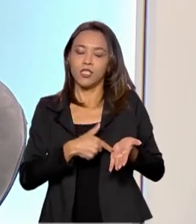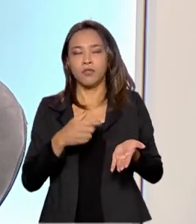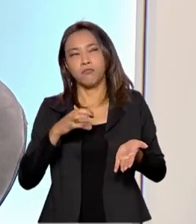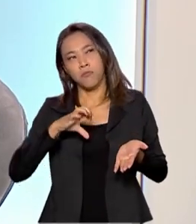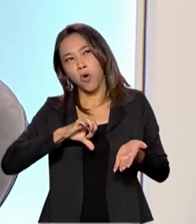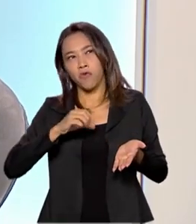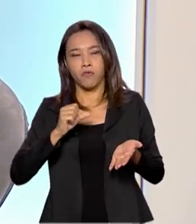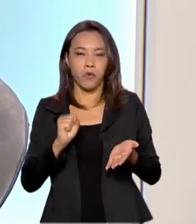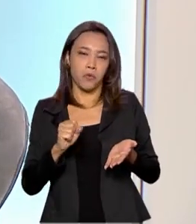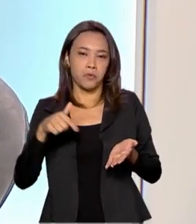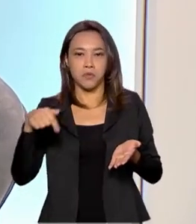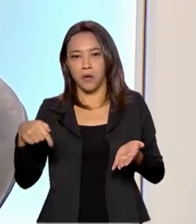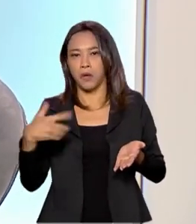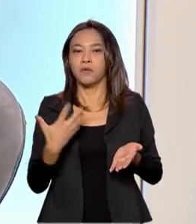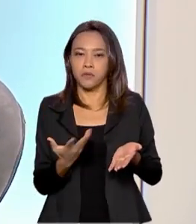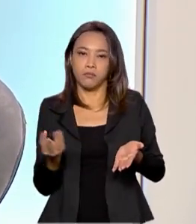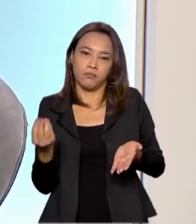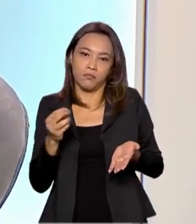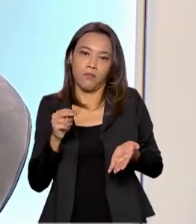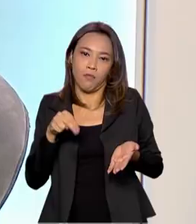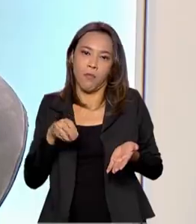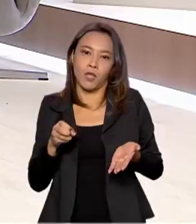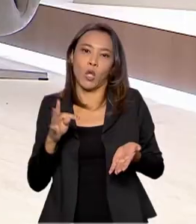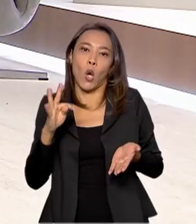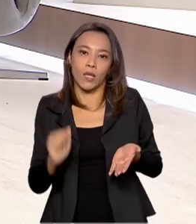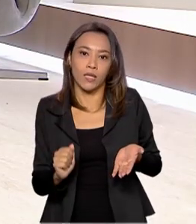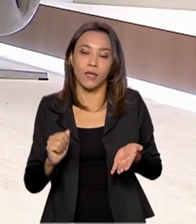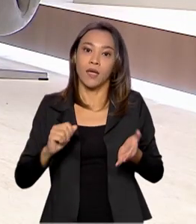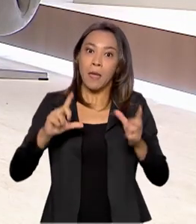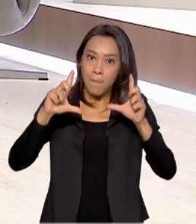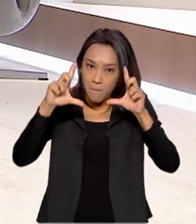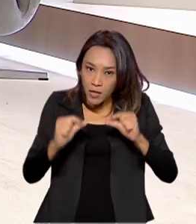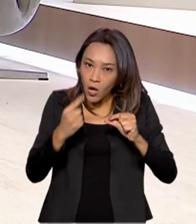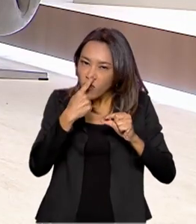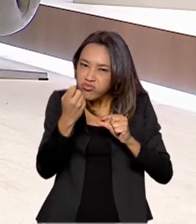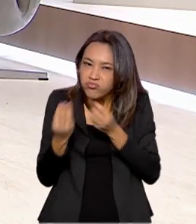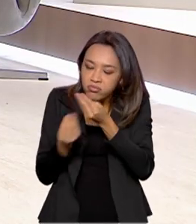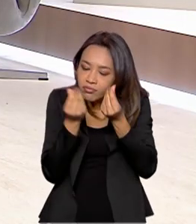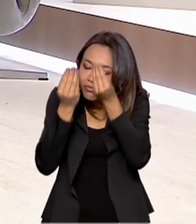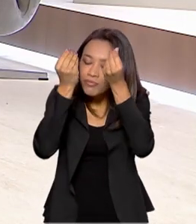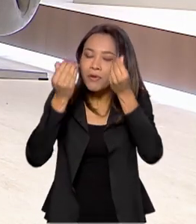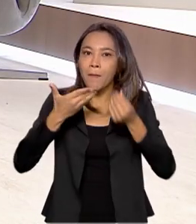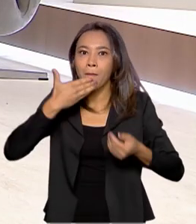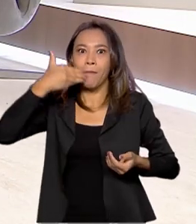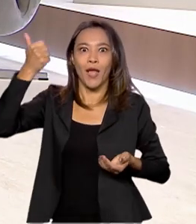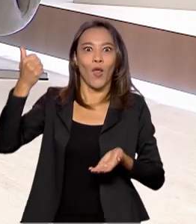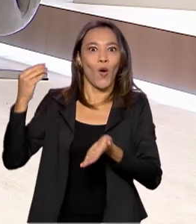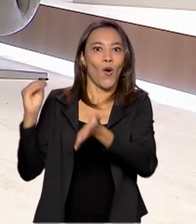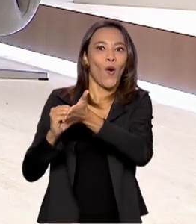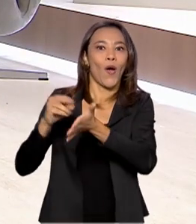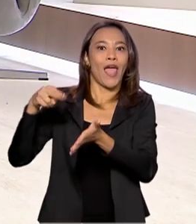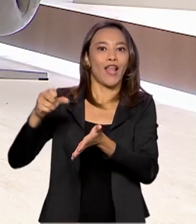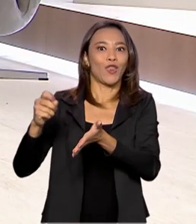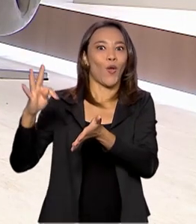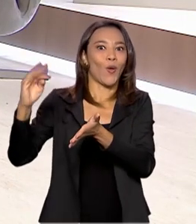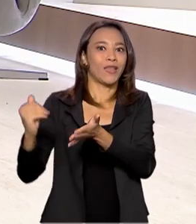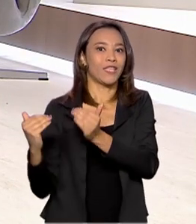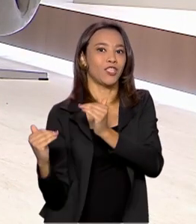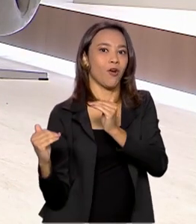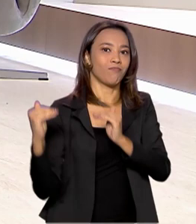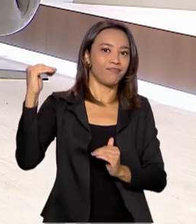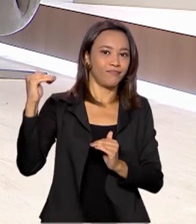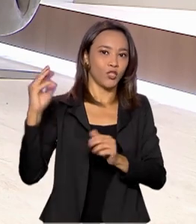9, 8, 7, correto? Então, quanto menos ele emite nessa produção, maior é a sua nota de eficiência energética ambiental.